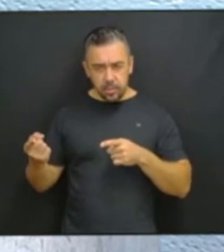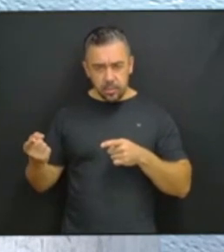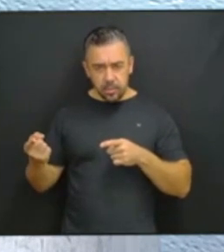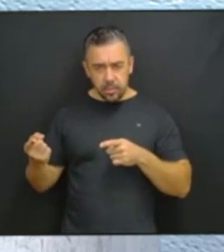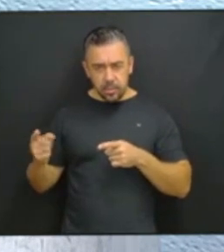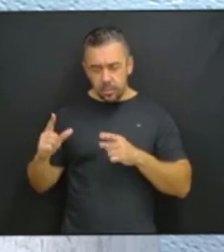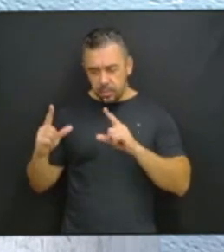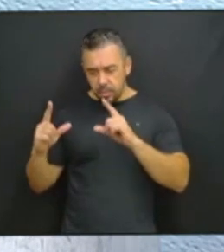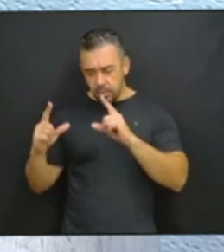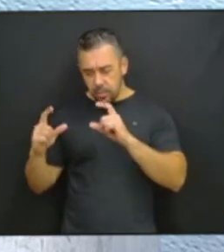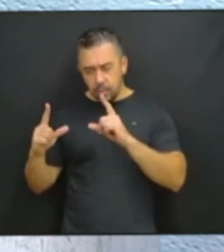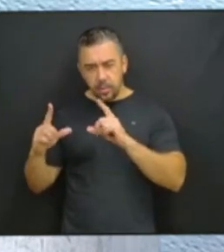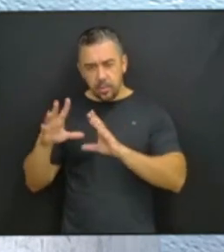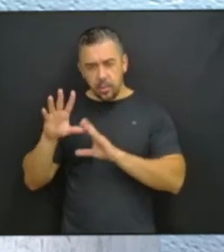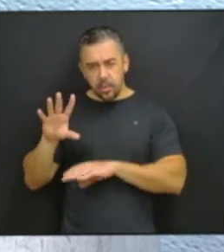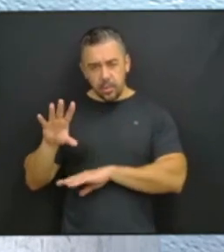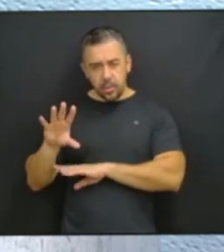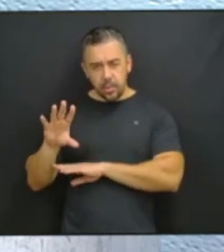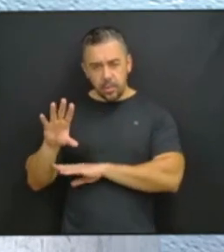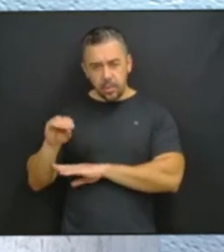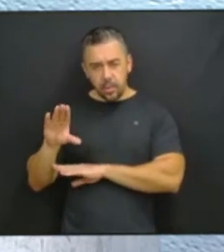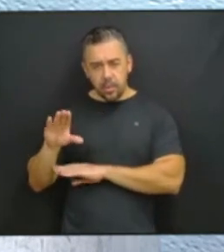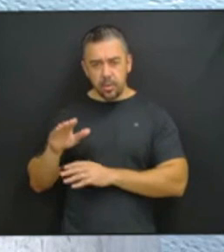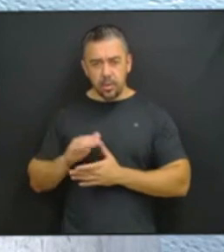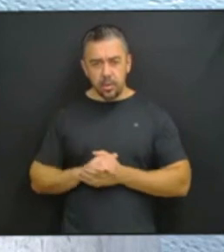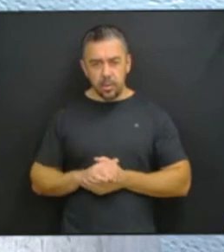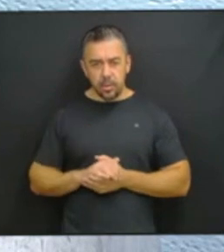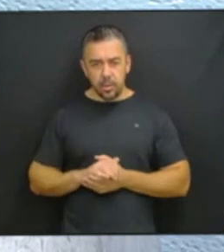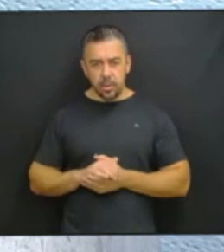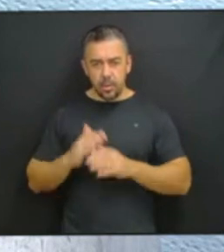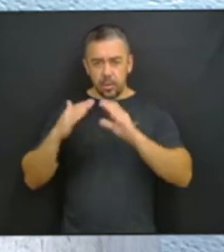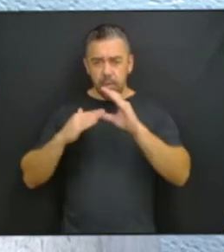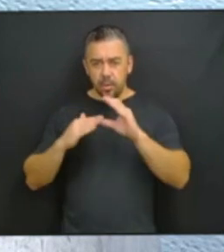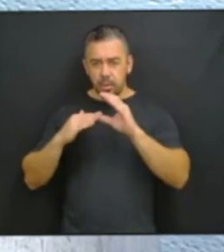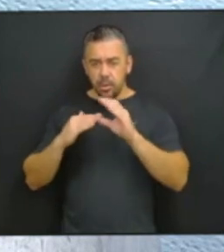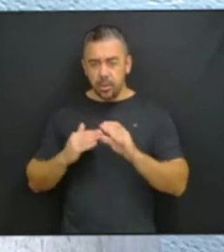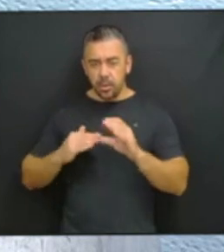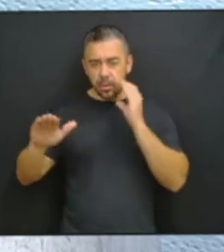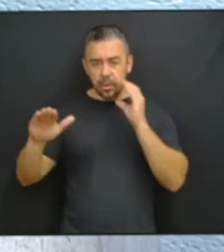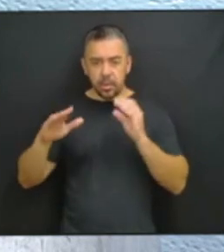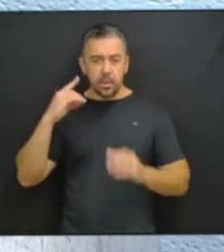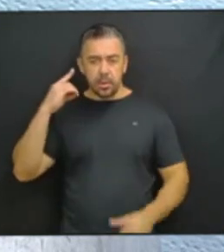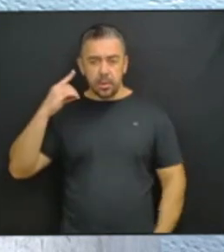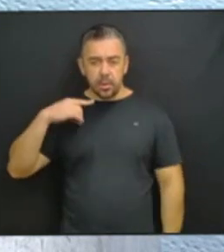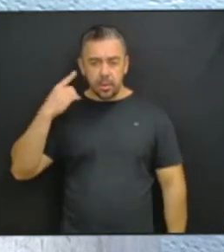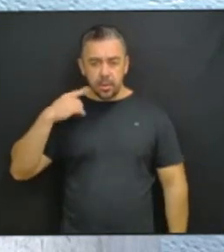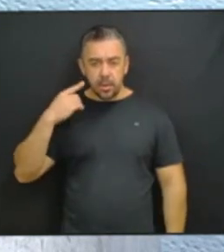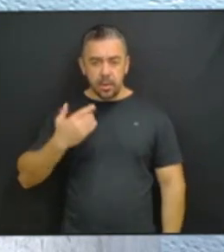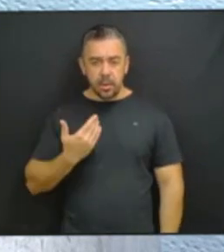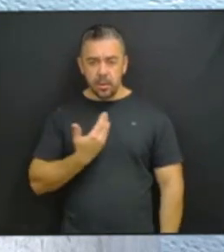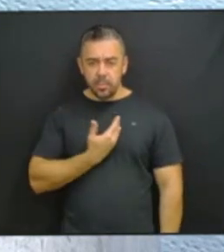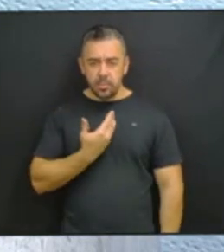printe a tela, mande a tela para um advogado amigo do PT.